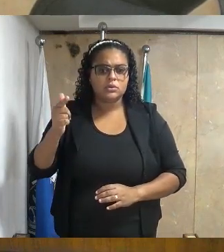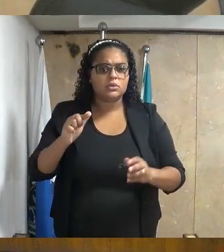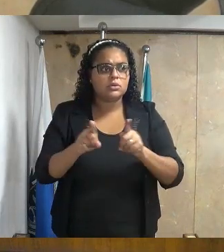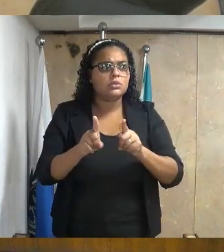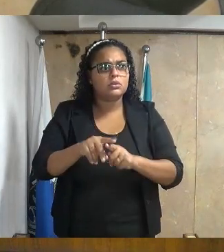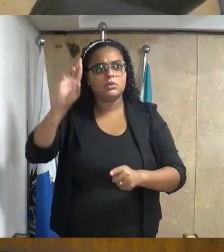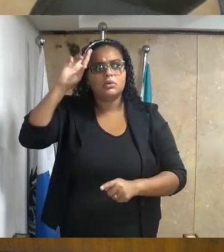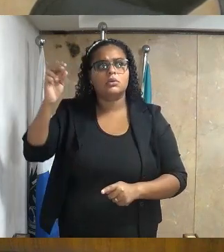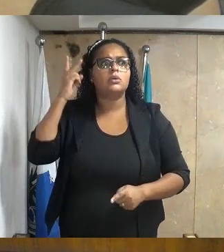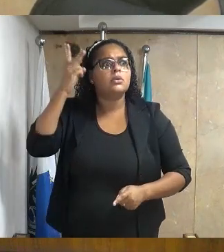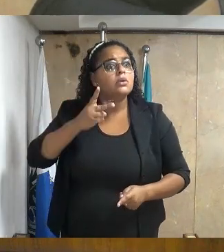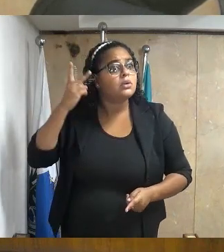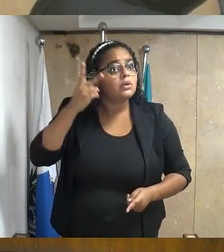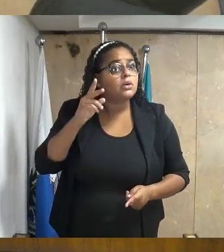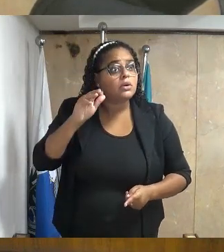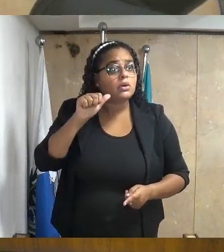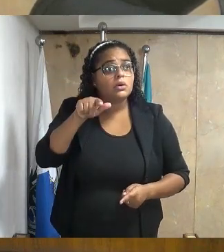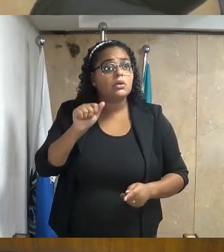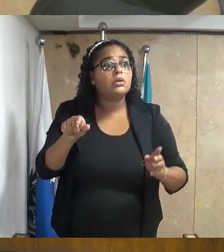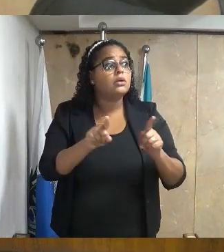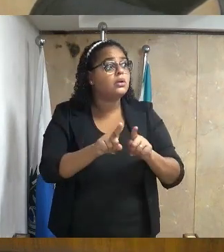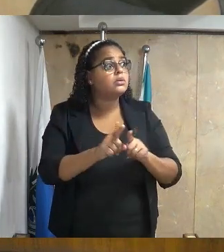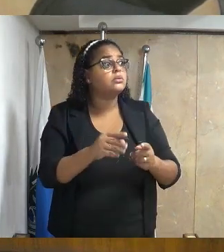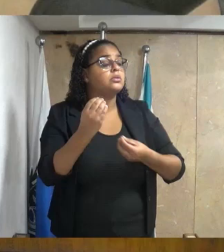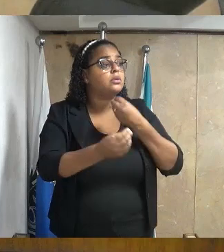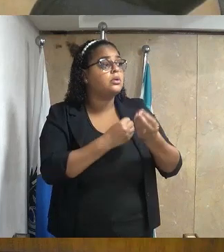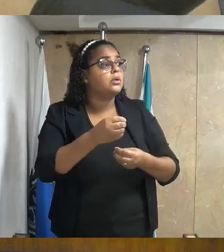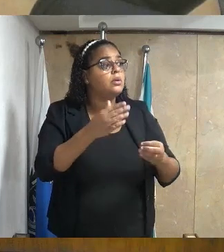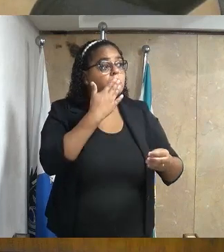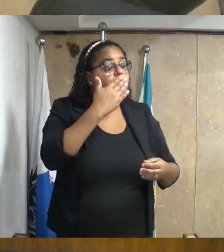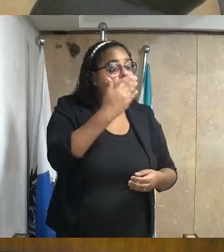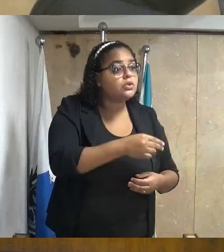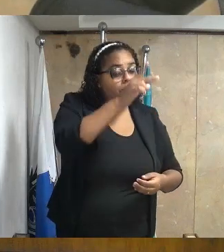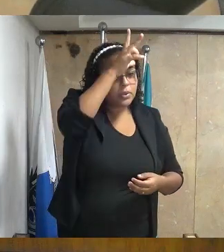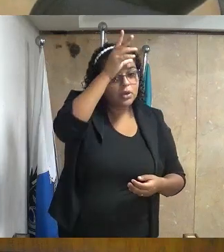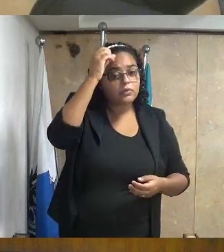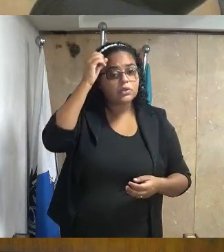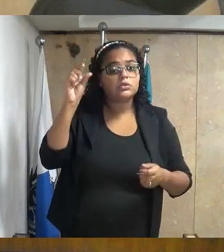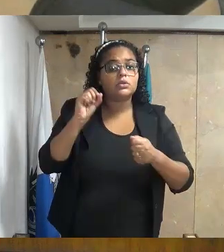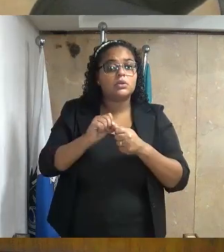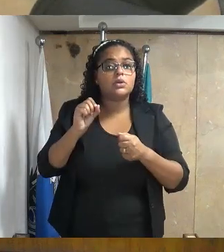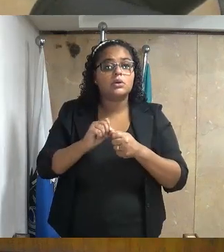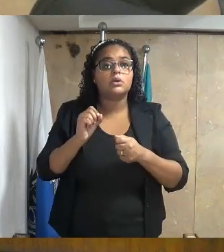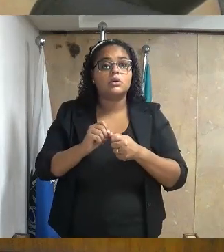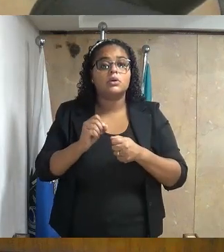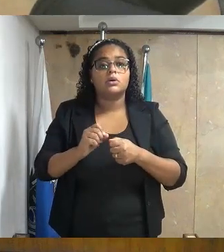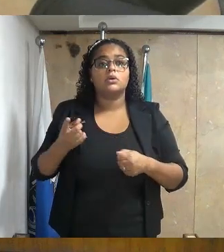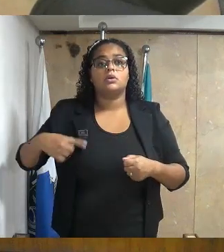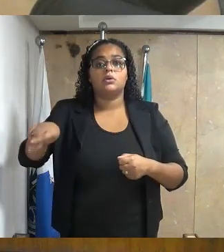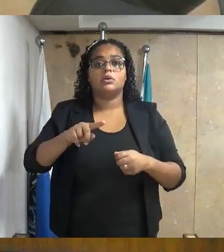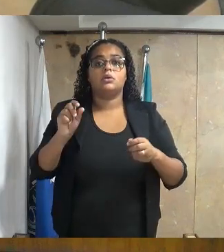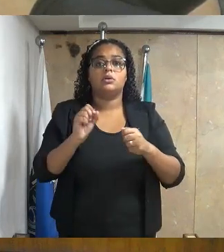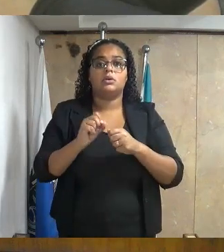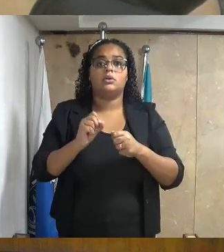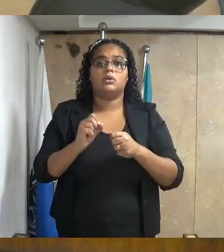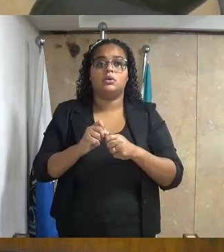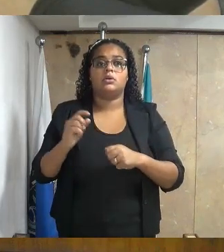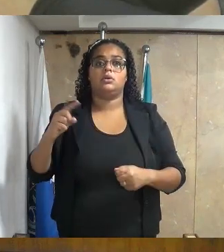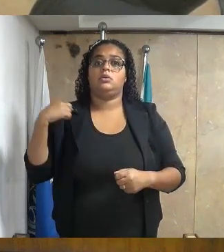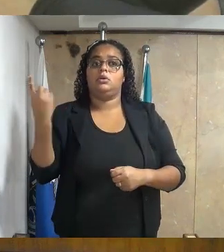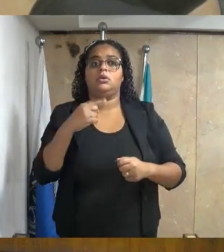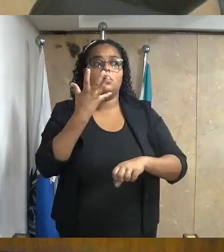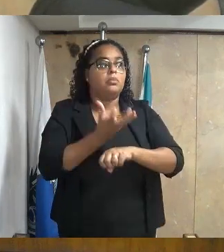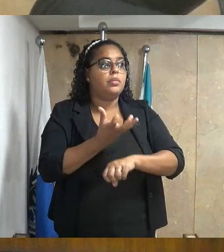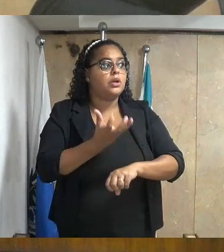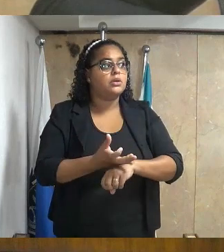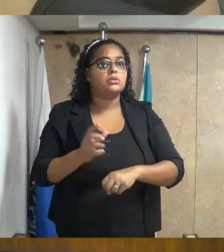do excelentíssimo senhor vereador Alex Francisco Cunha Alves, solicitando ao excelentíssimo senhor prefeito, instalação de telas de proteção na quadra de esporte da Praça